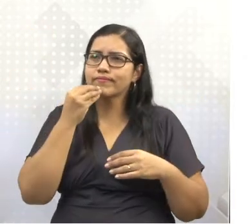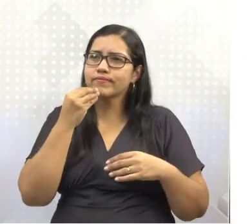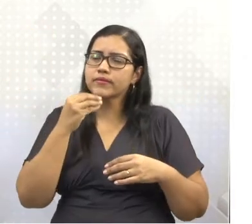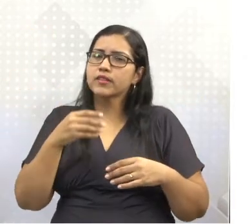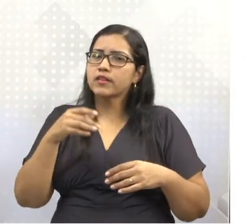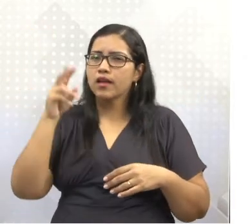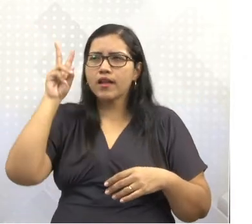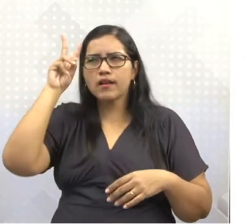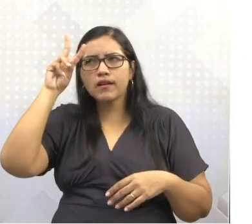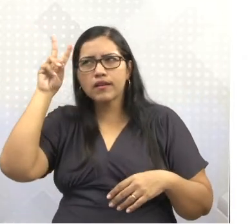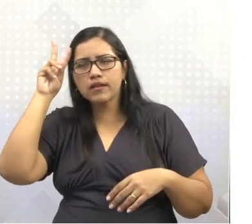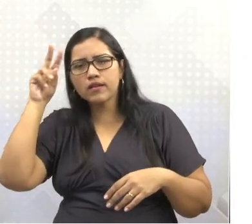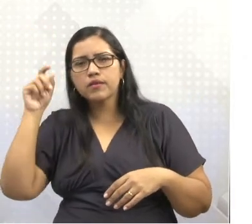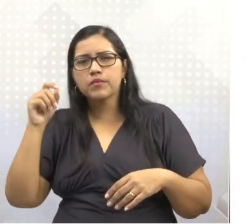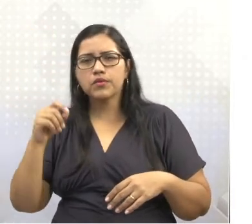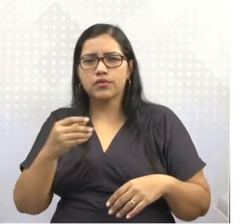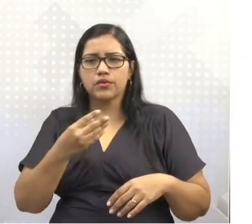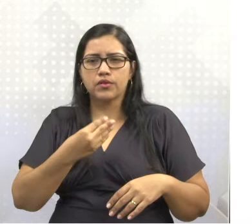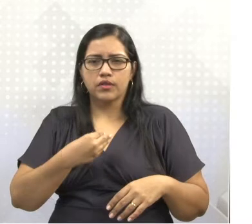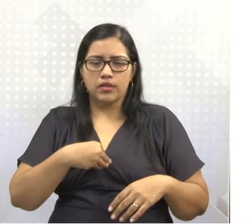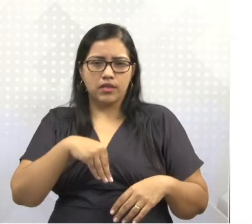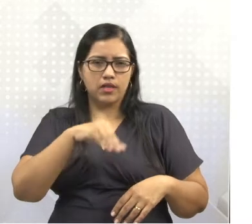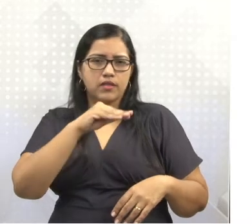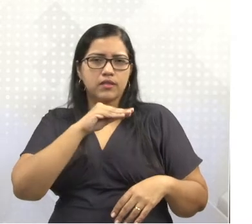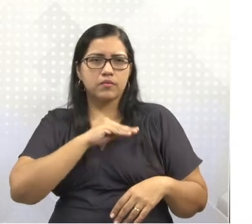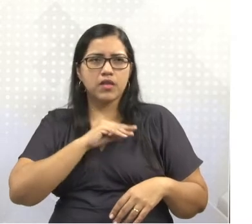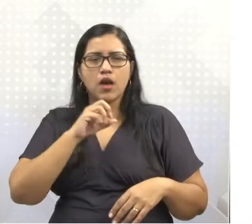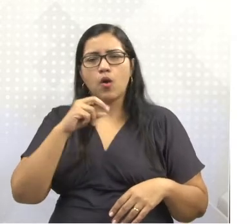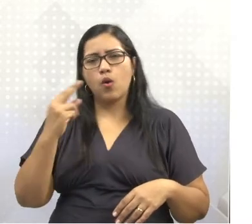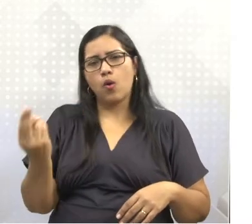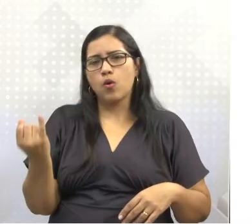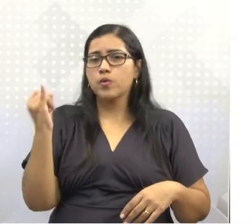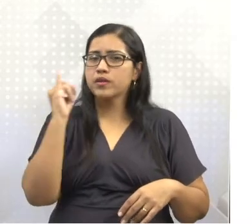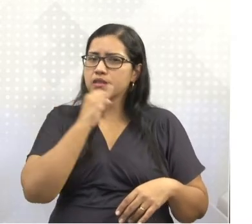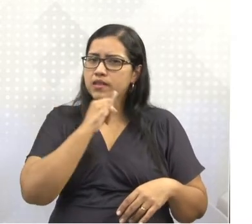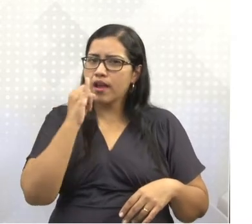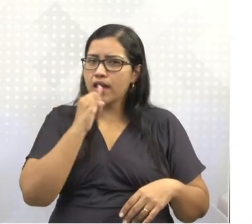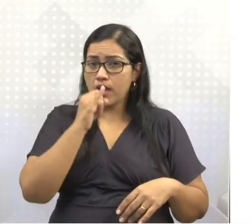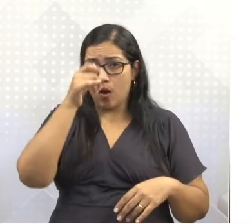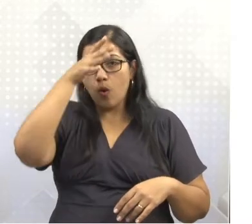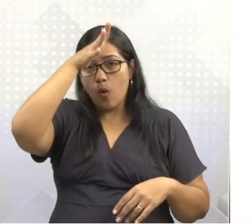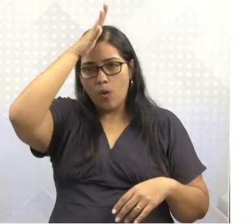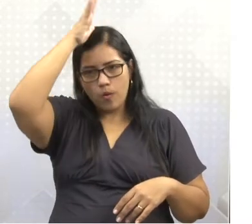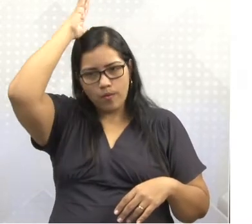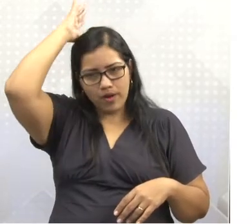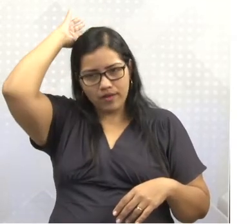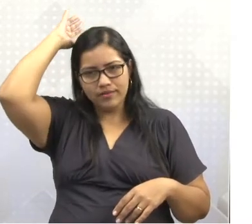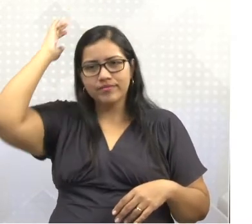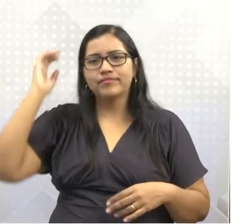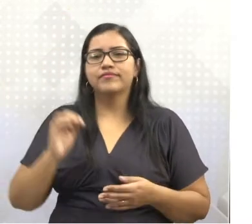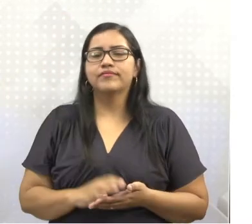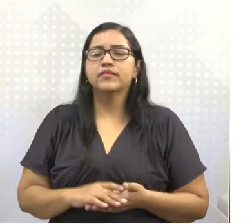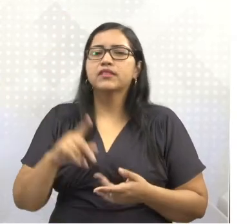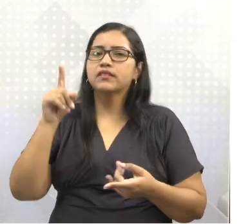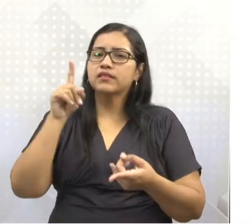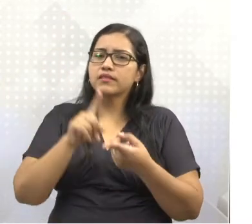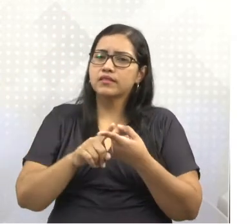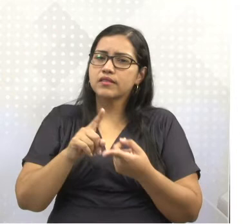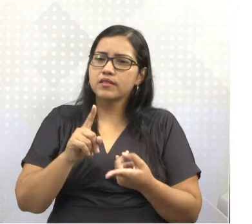lembro da Espanha, óbvio até mesmo da Itália, principalmente Roma, tá certo? E também